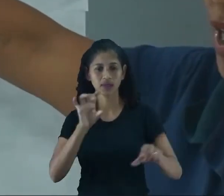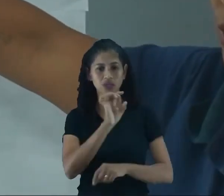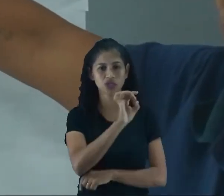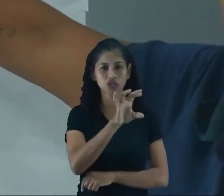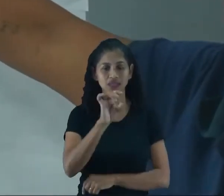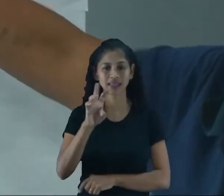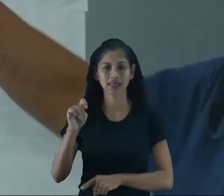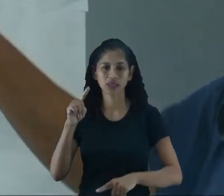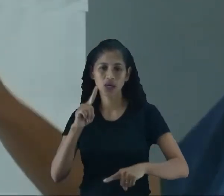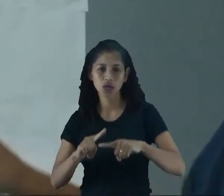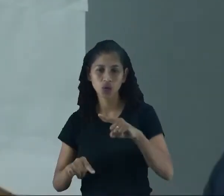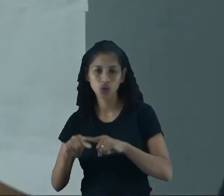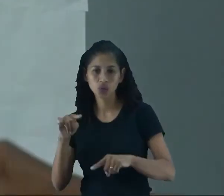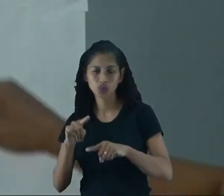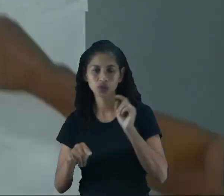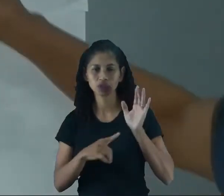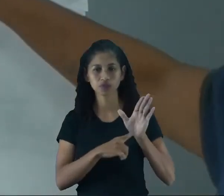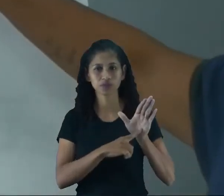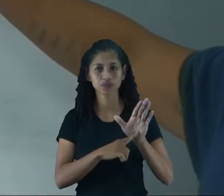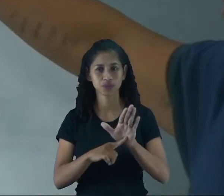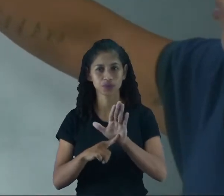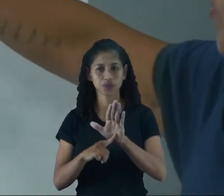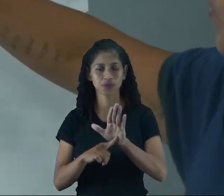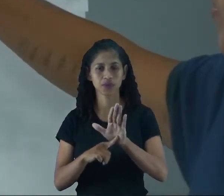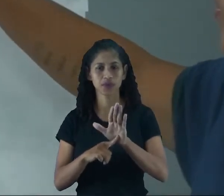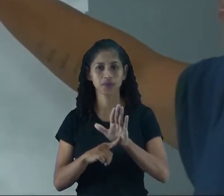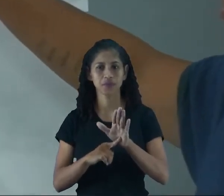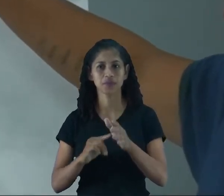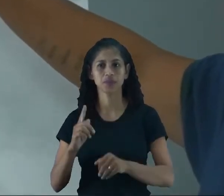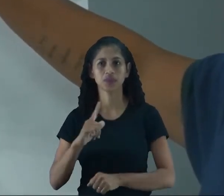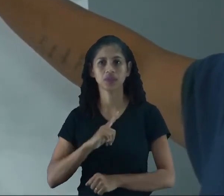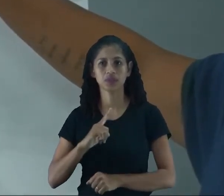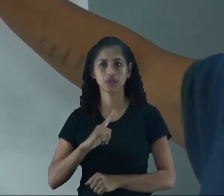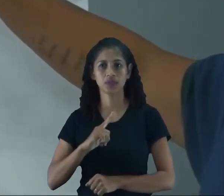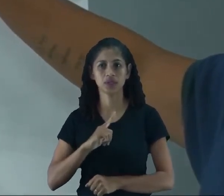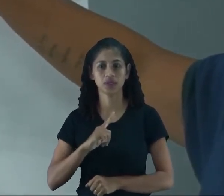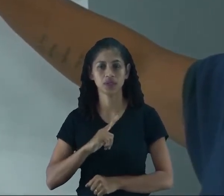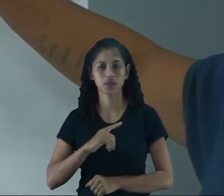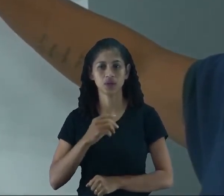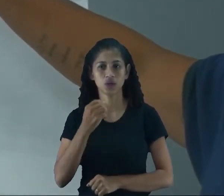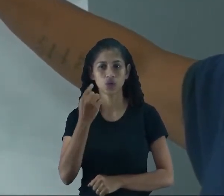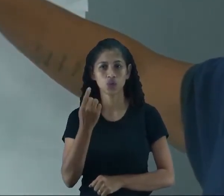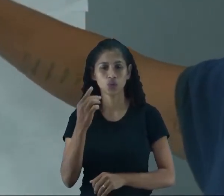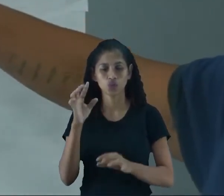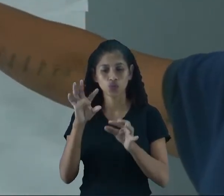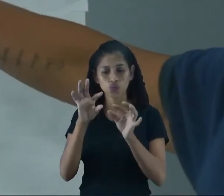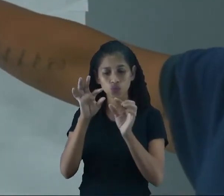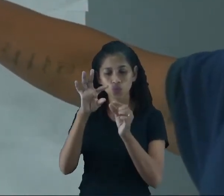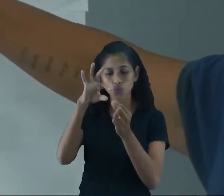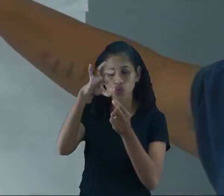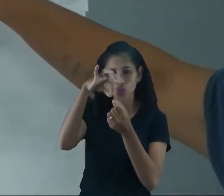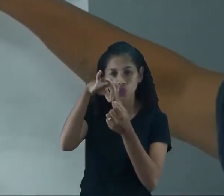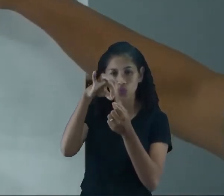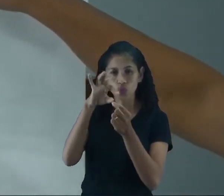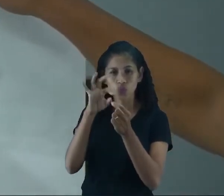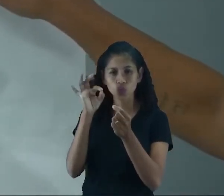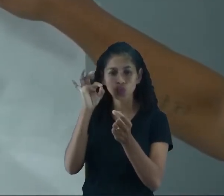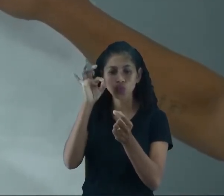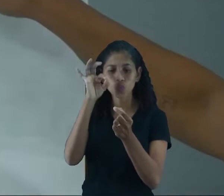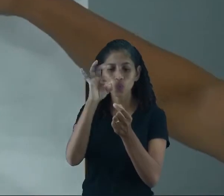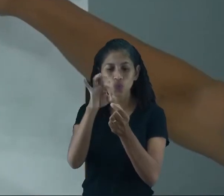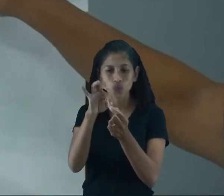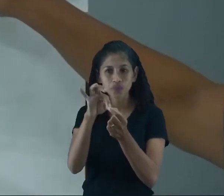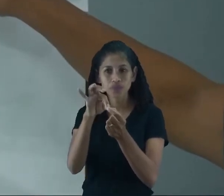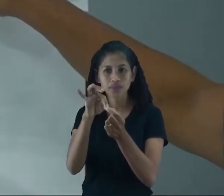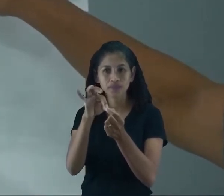representado? E aqui nós temos um alfinete, depois nós vamos